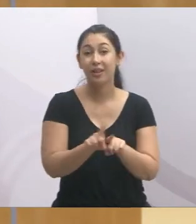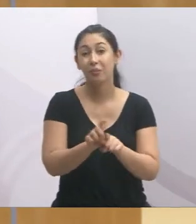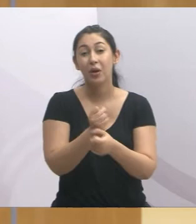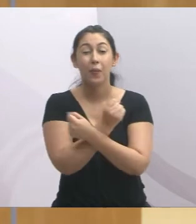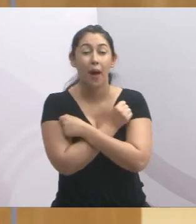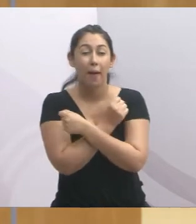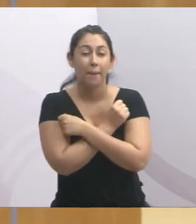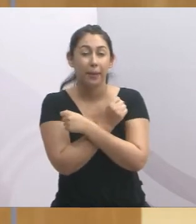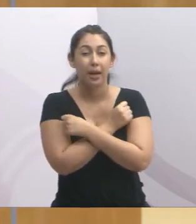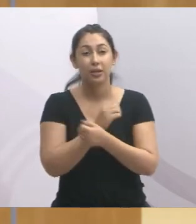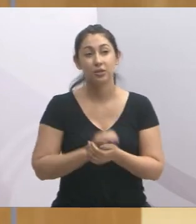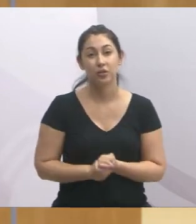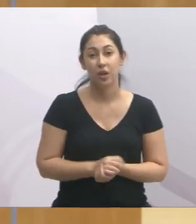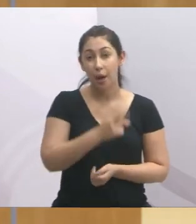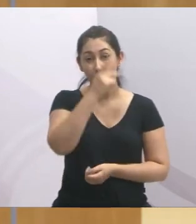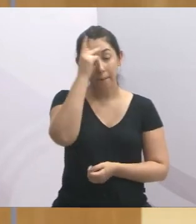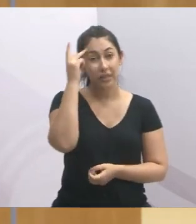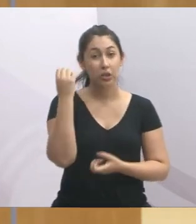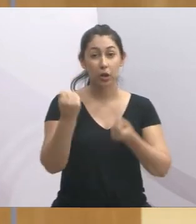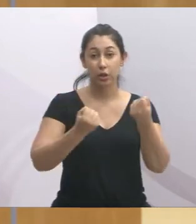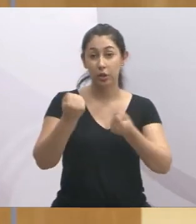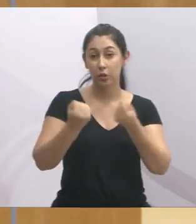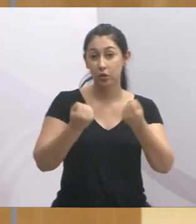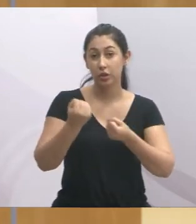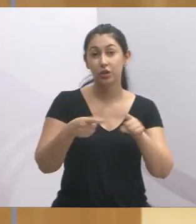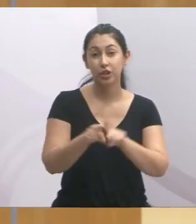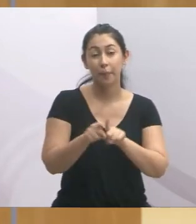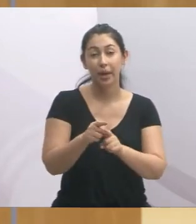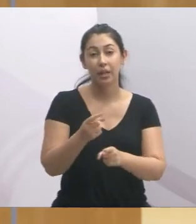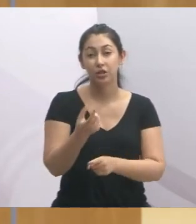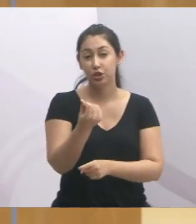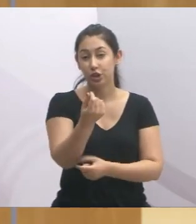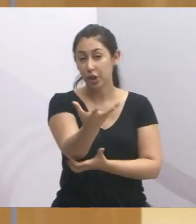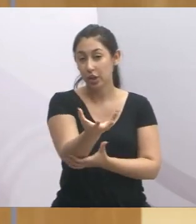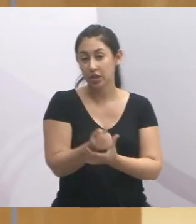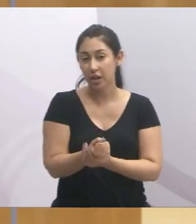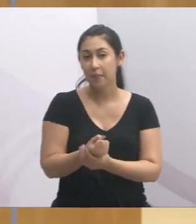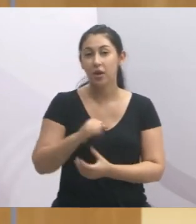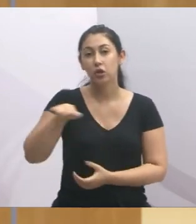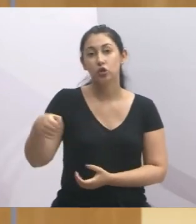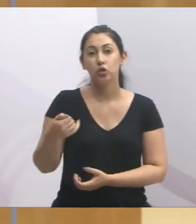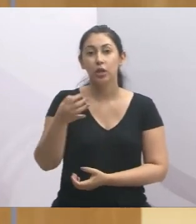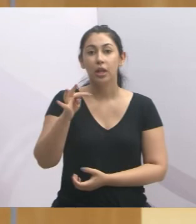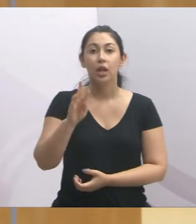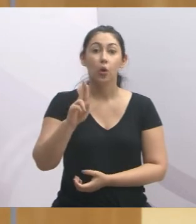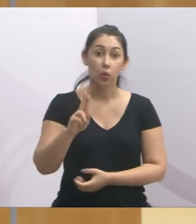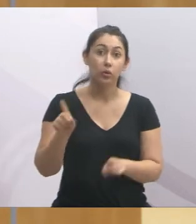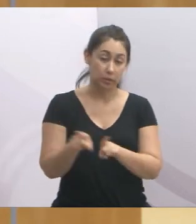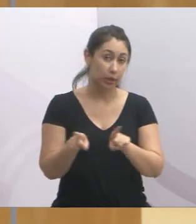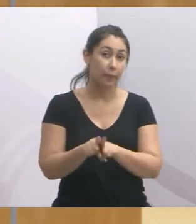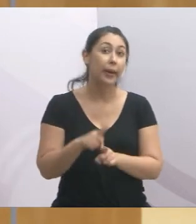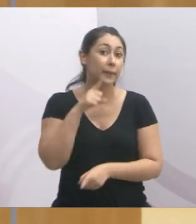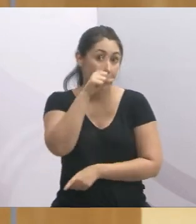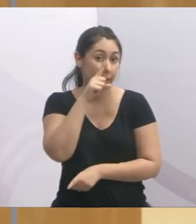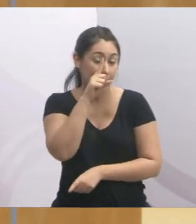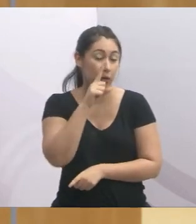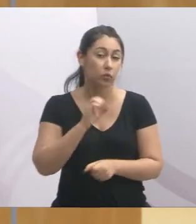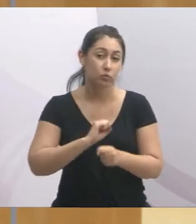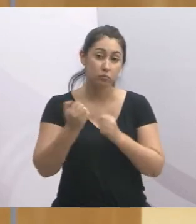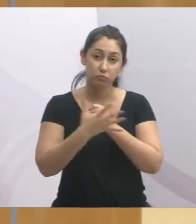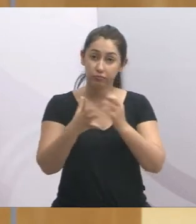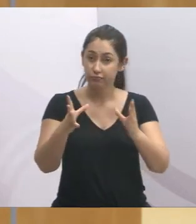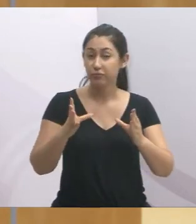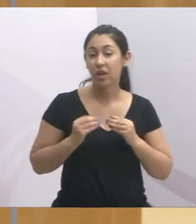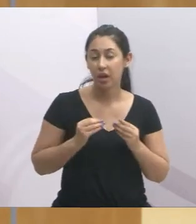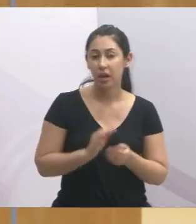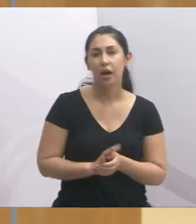grande abraço para os motoristas e cobradores da JTU, que também estão na linha de frente do Covid, esses motoristas que são